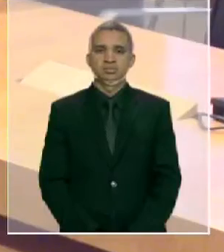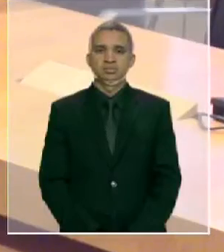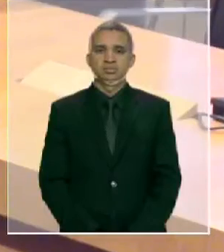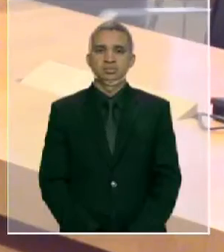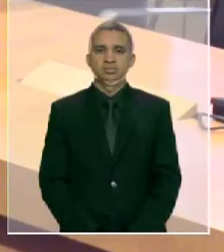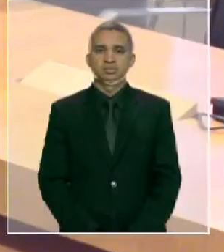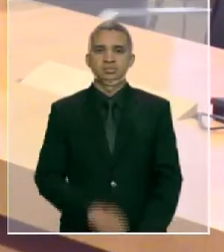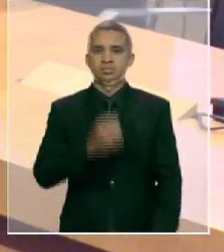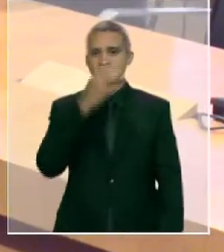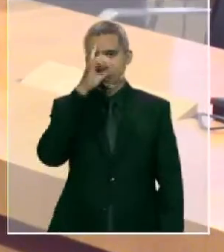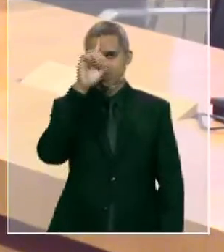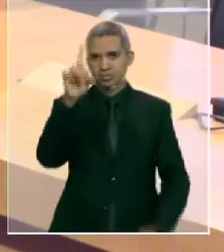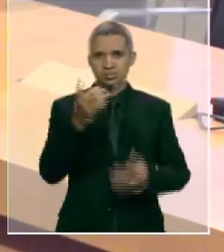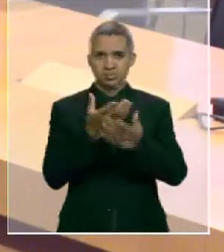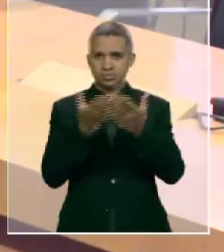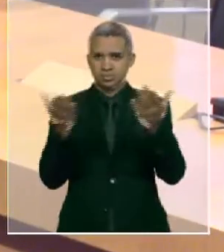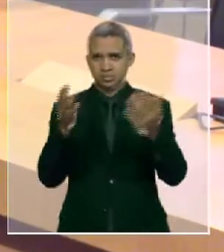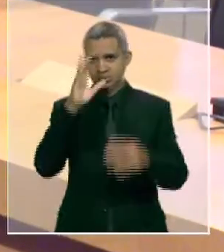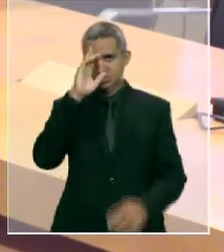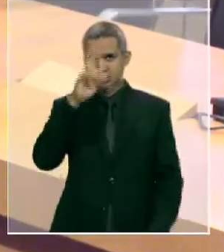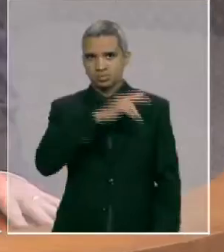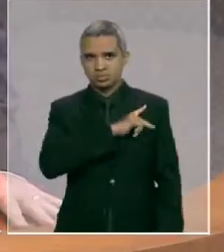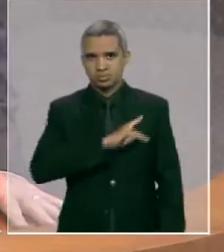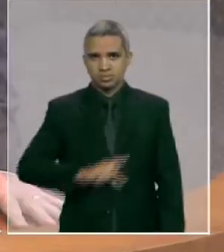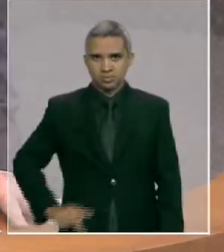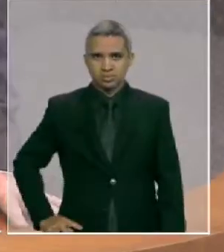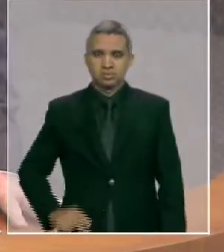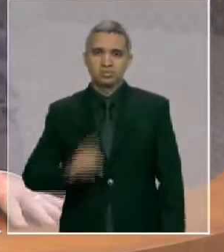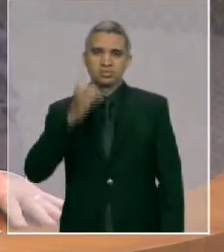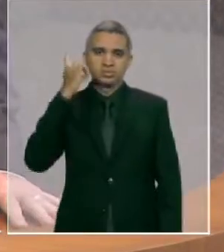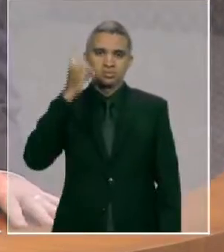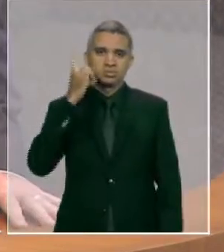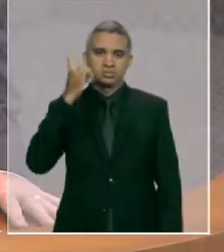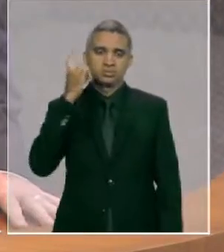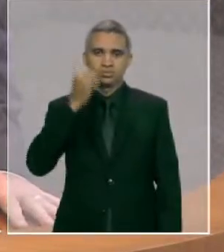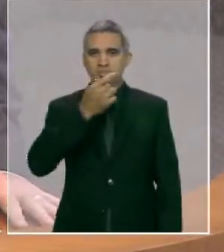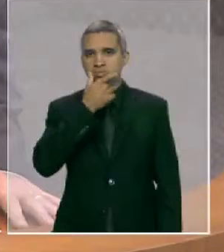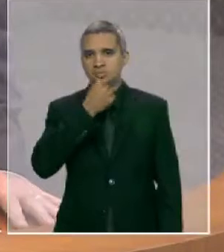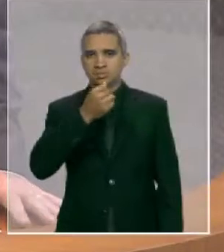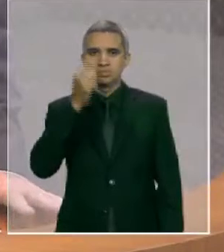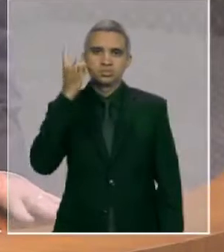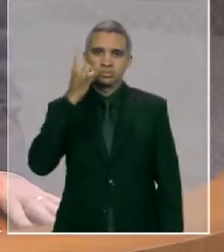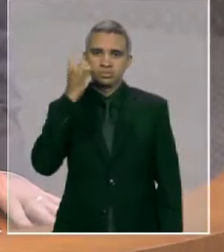Bom dia a todos, senhor presidente, senhores deputados, senhoras deputadas,